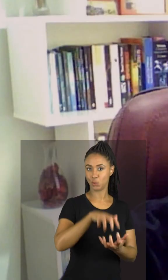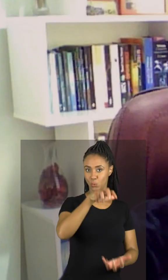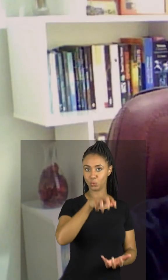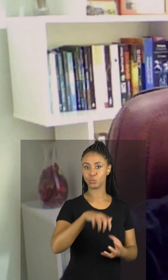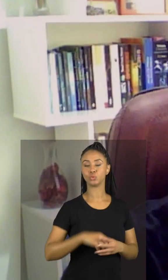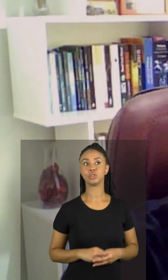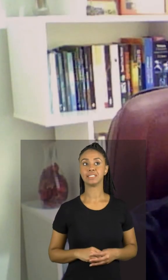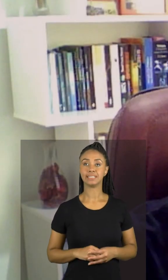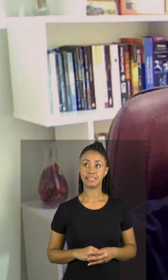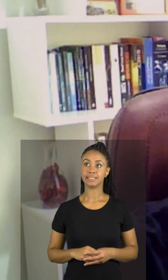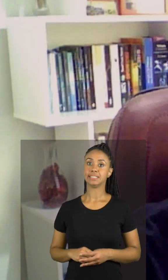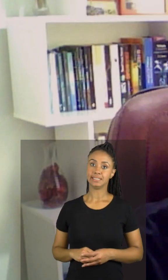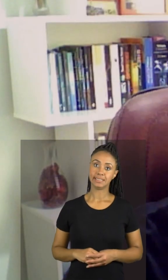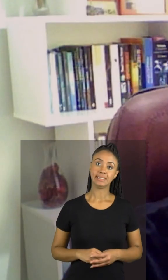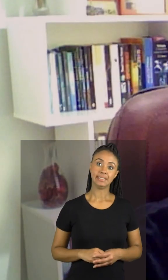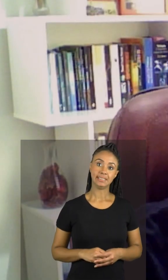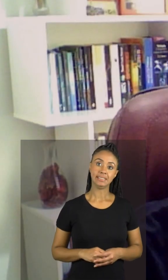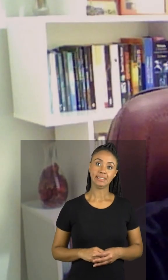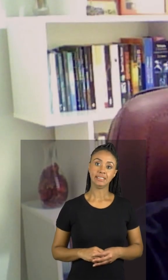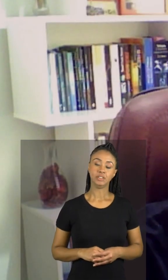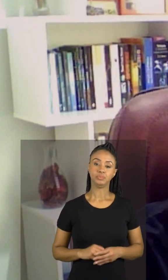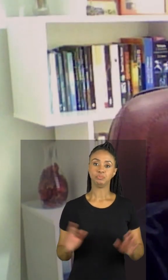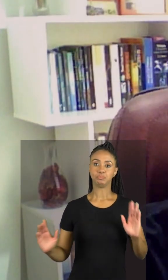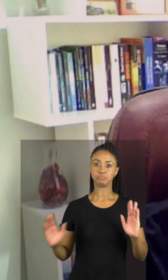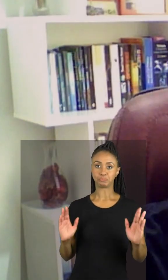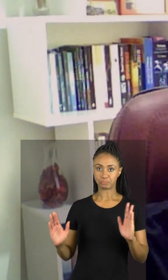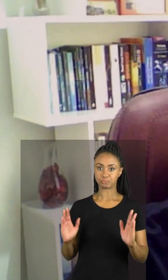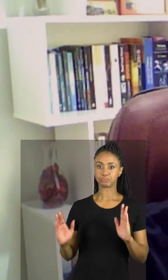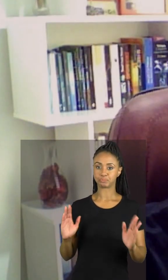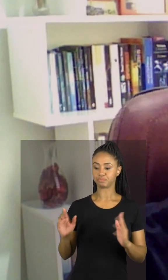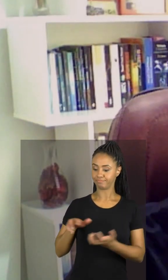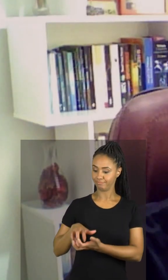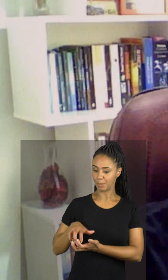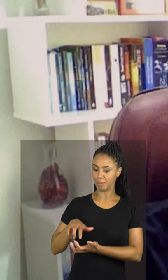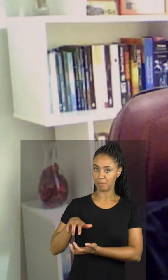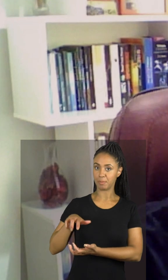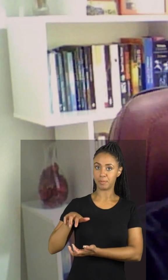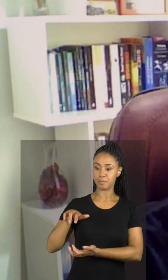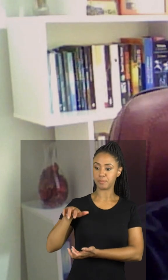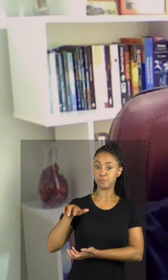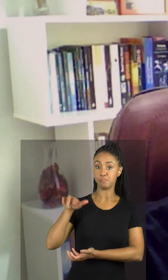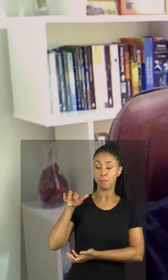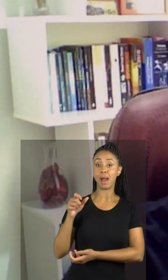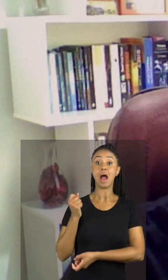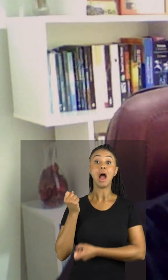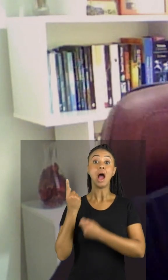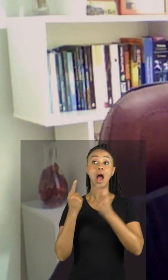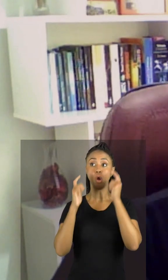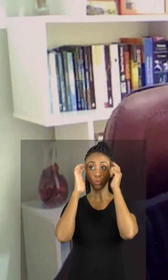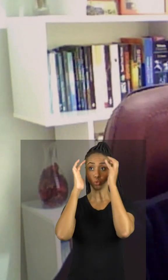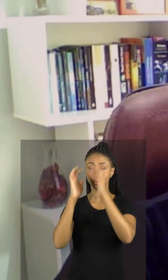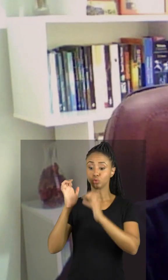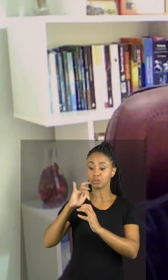durante a fase de envelhecimento, alguns neurônios